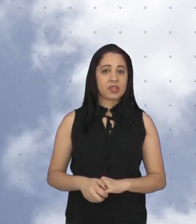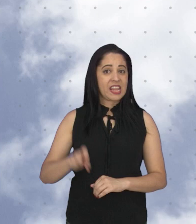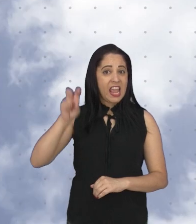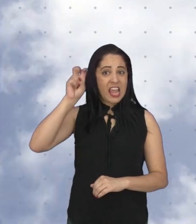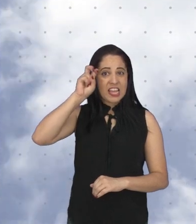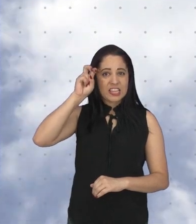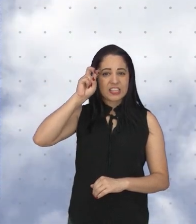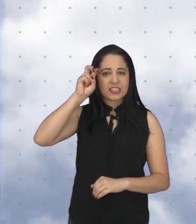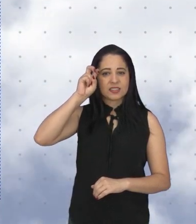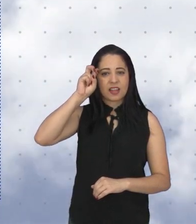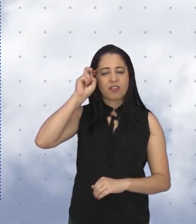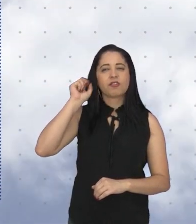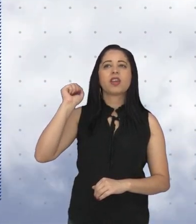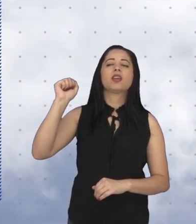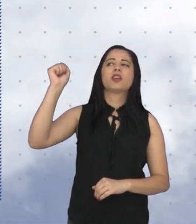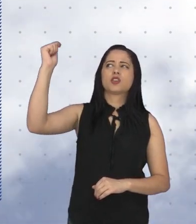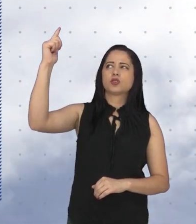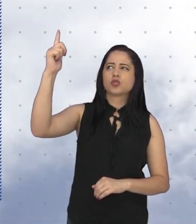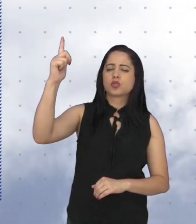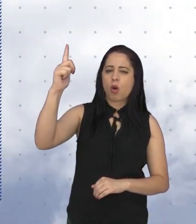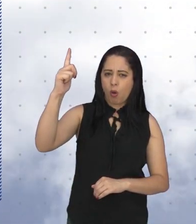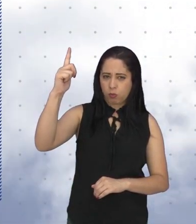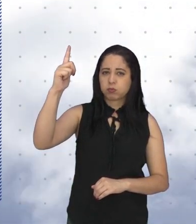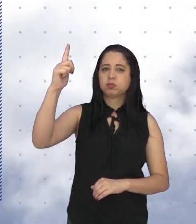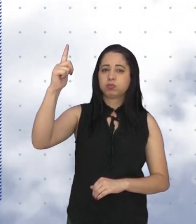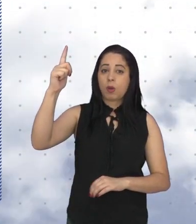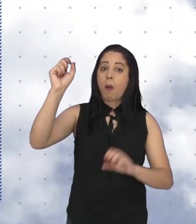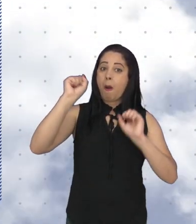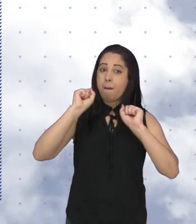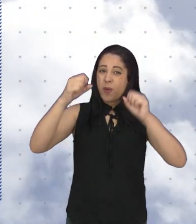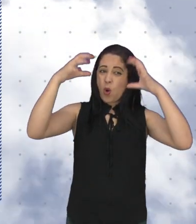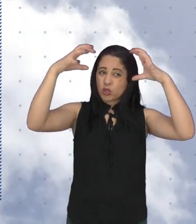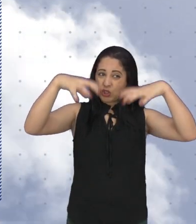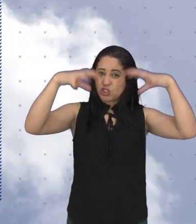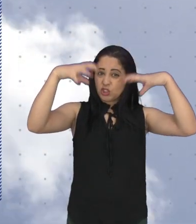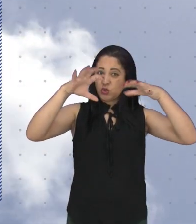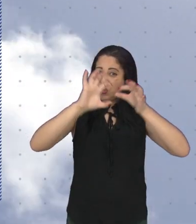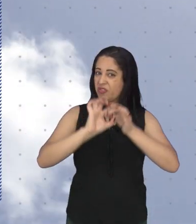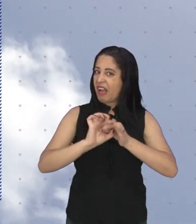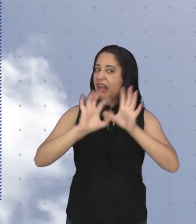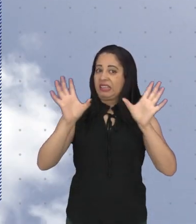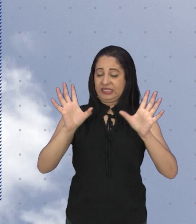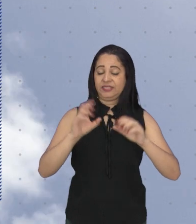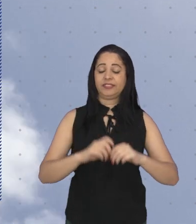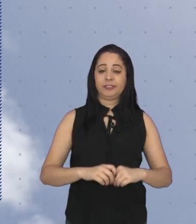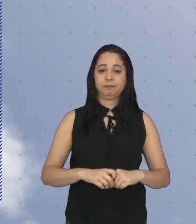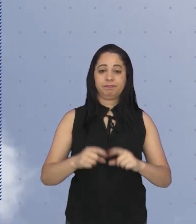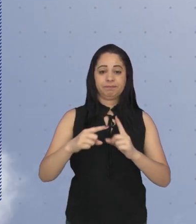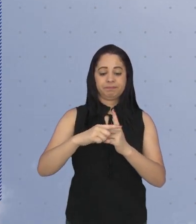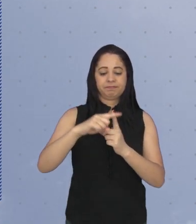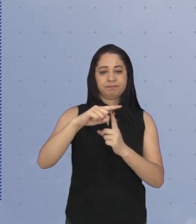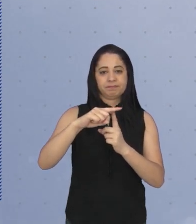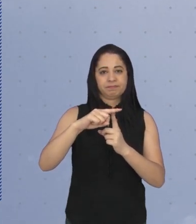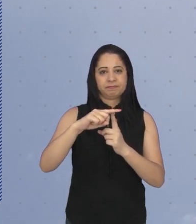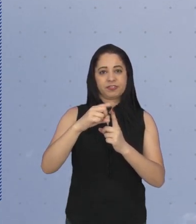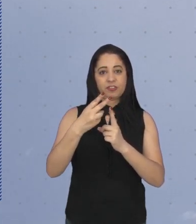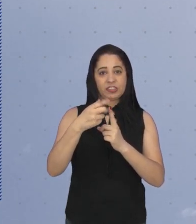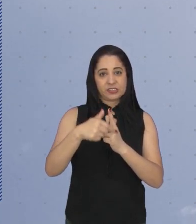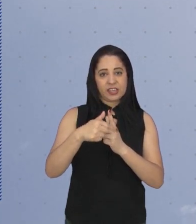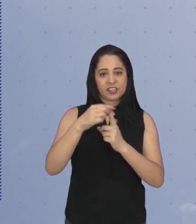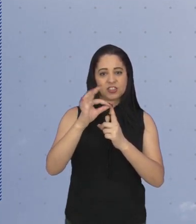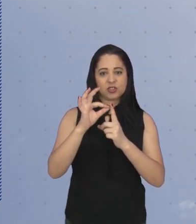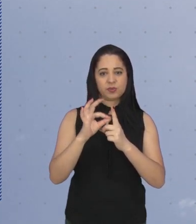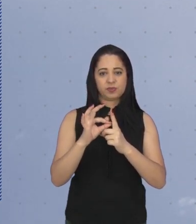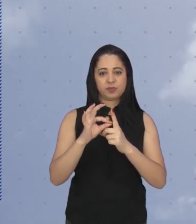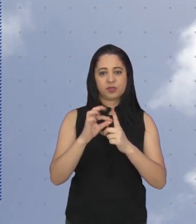A tarde desta quinta-feira permanece ensolarada, mas com chances de pancadas de chuva. A máxima é de